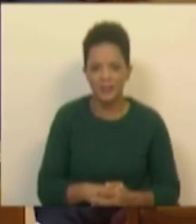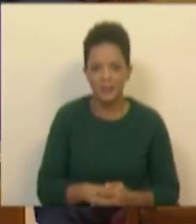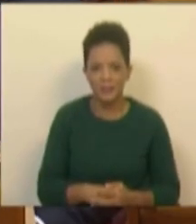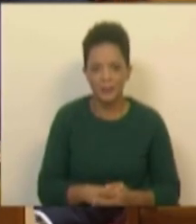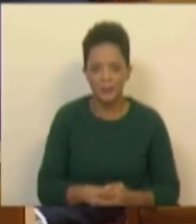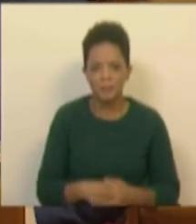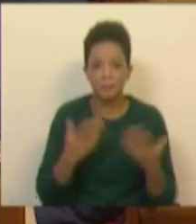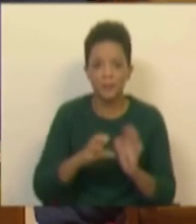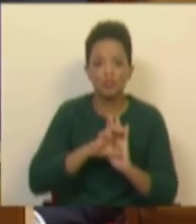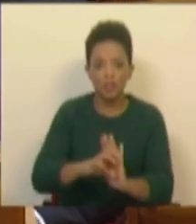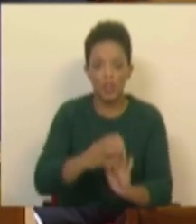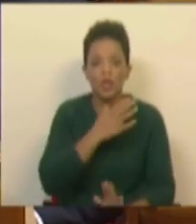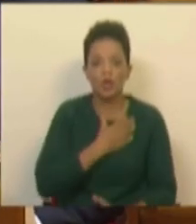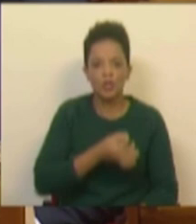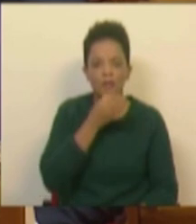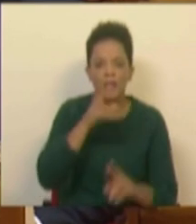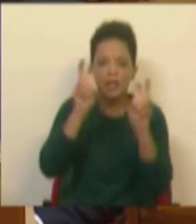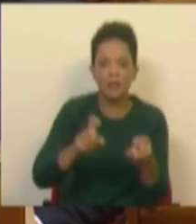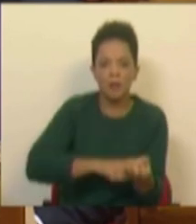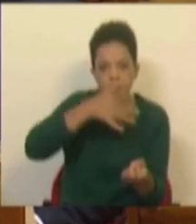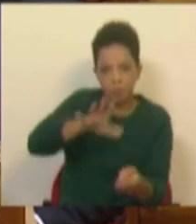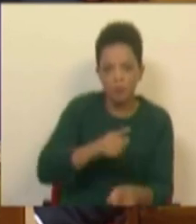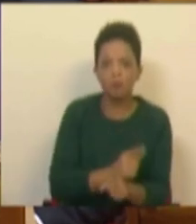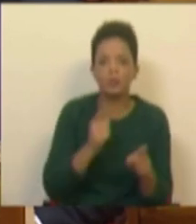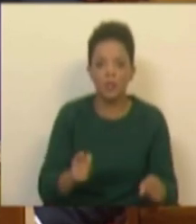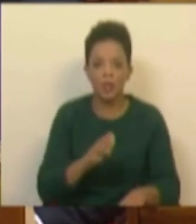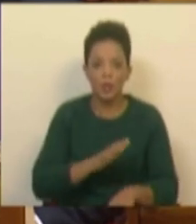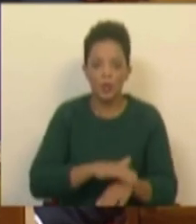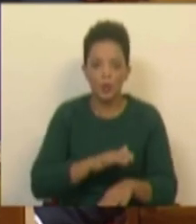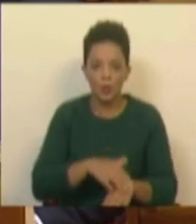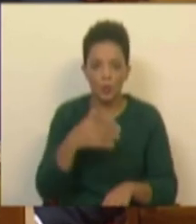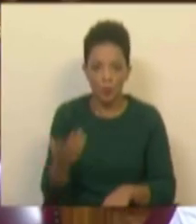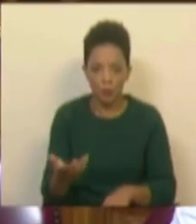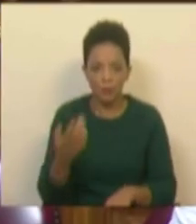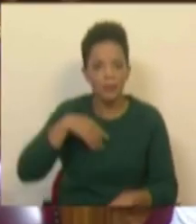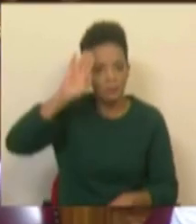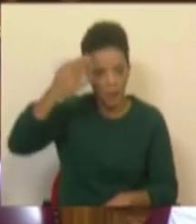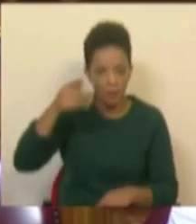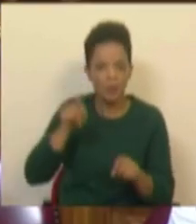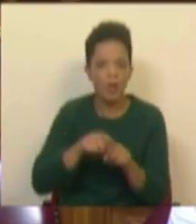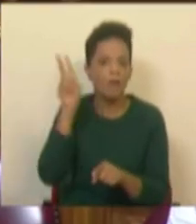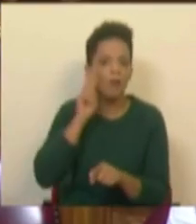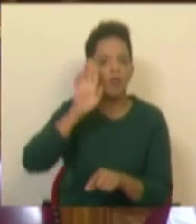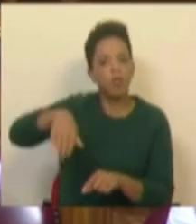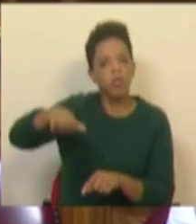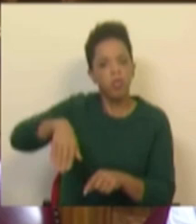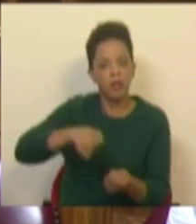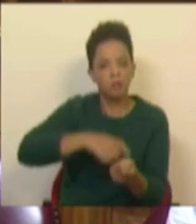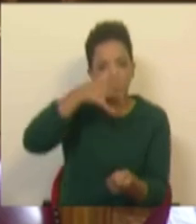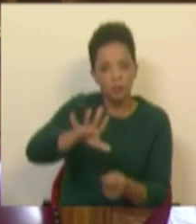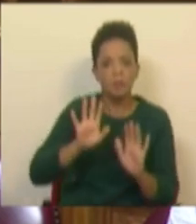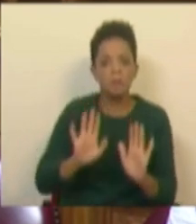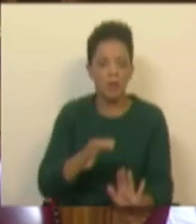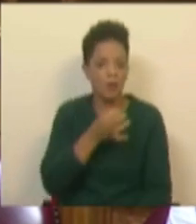O Chega gosta muito de falar de racismo porque sabe que quer desvalorizar o racismo. Mas não falam